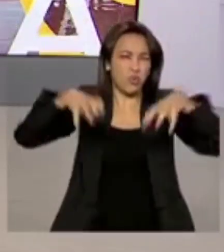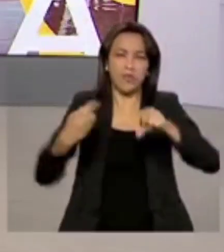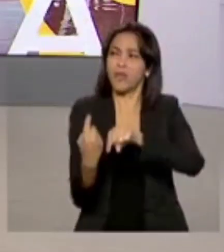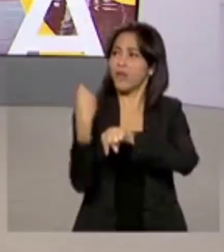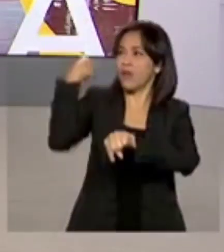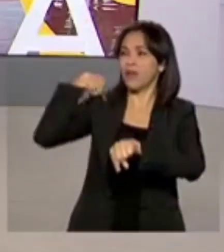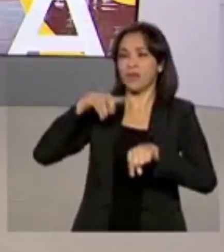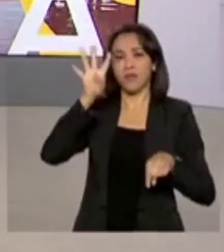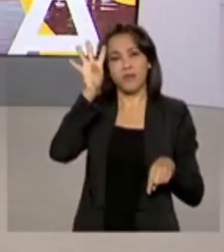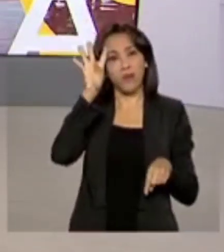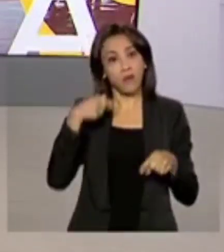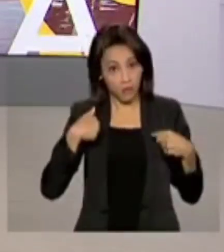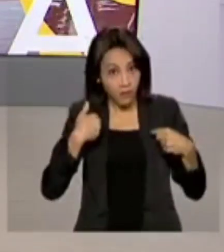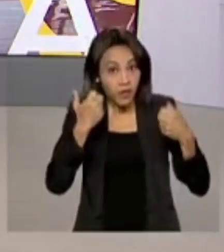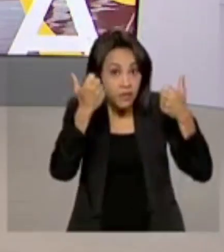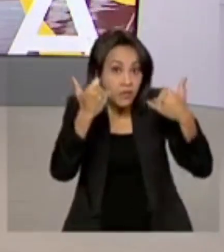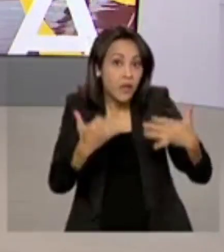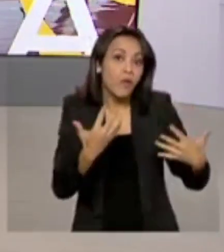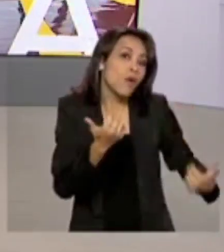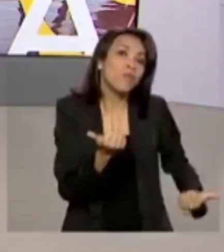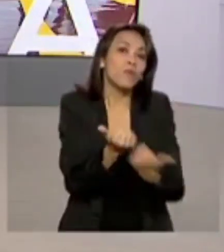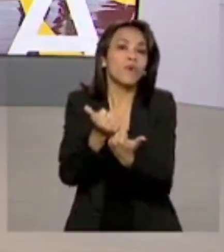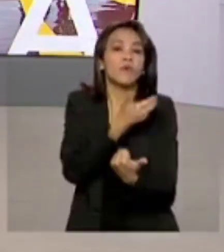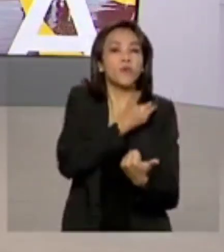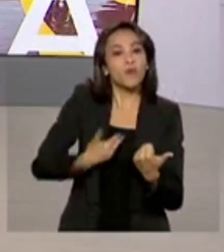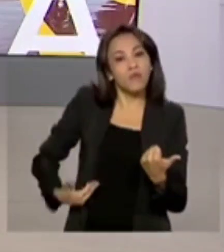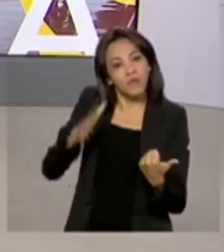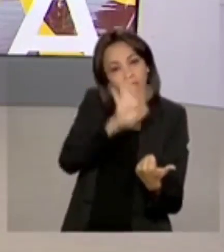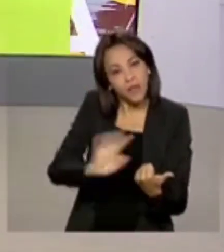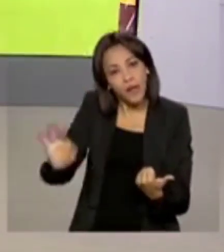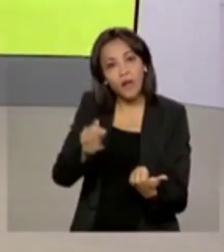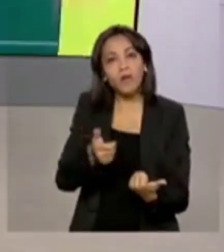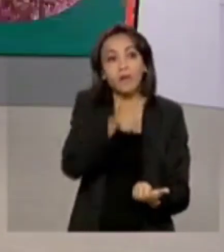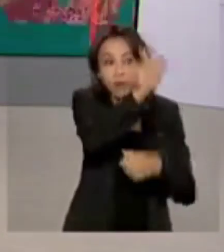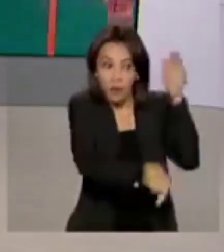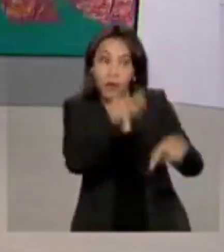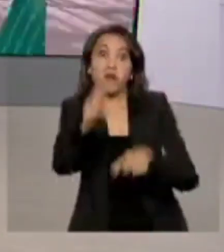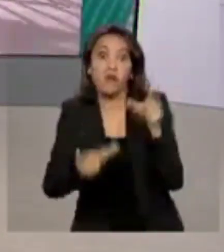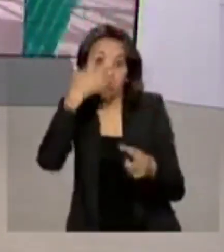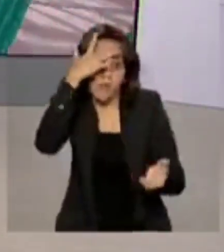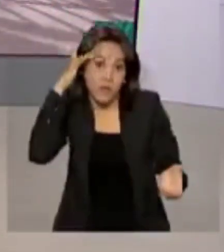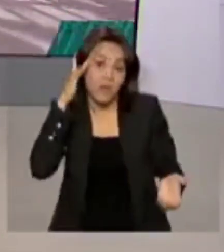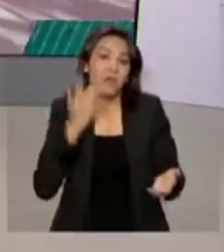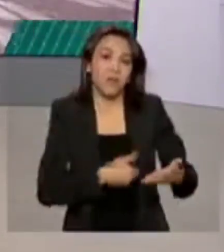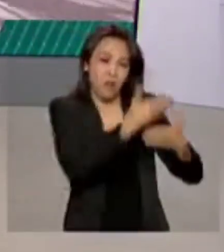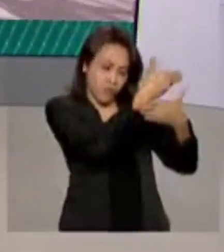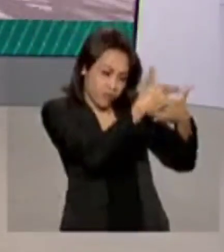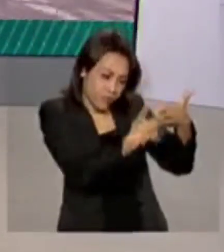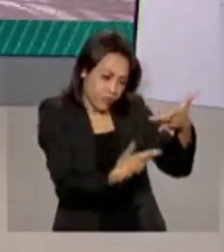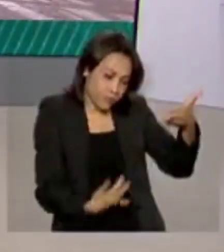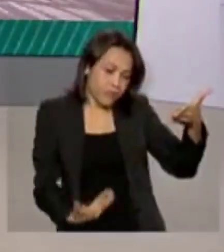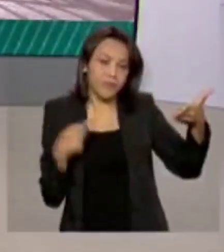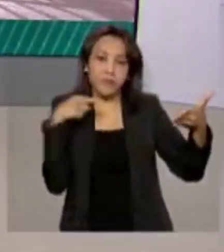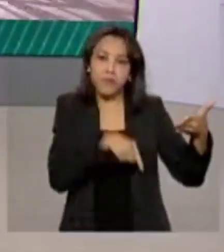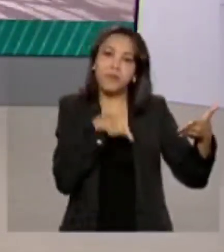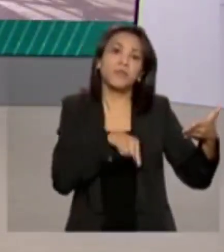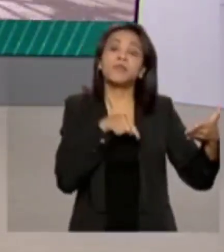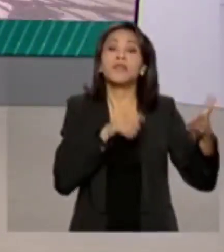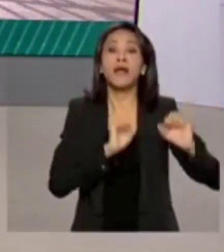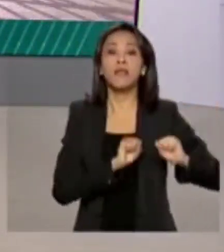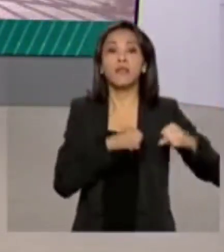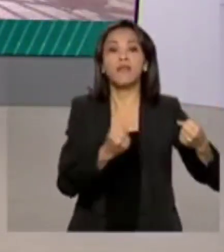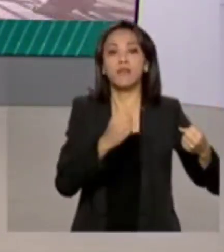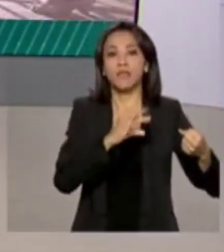-feira e vai falar do apoio do governo federal às vítimas das enchentes. De acordo com um boletim da Defesa Civil do Estado, divulgado